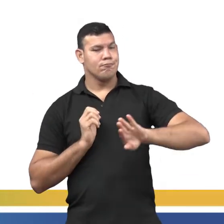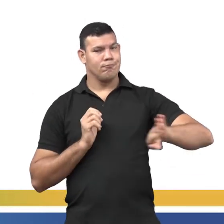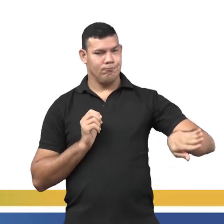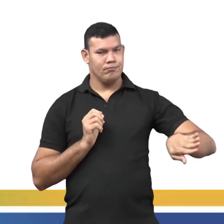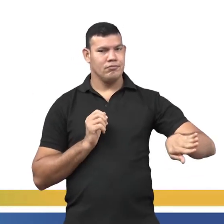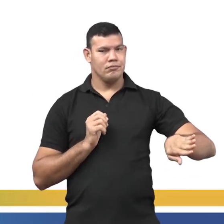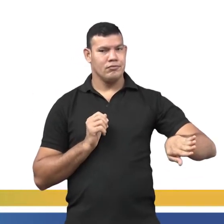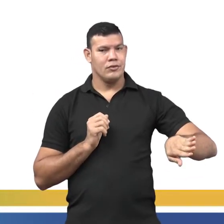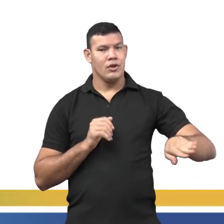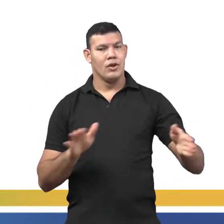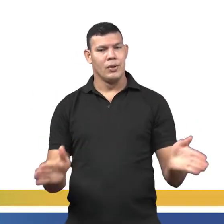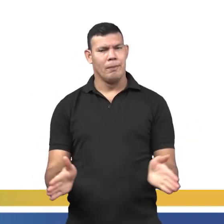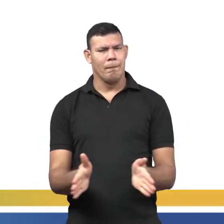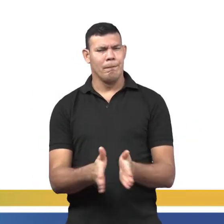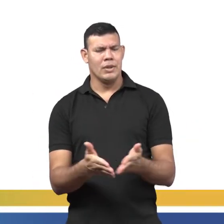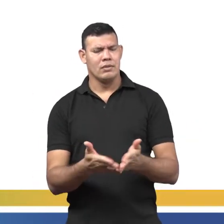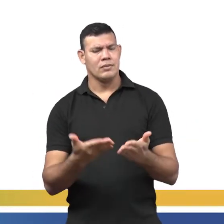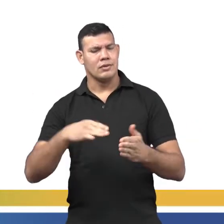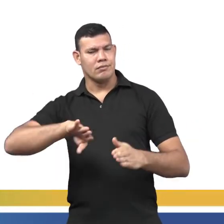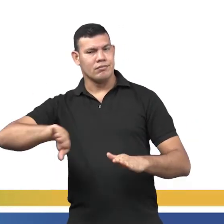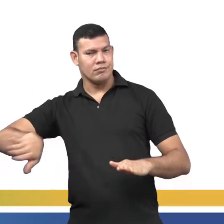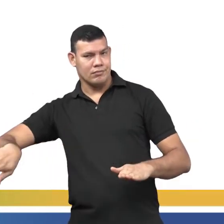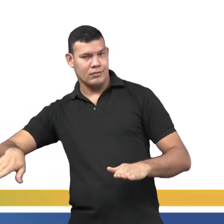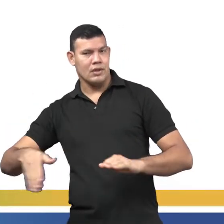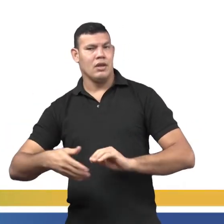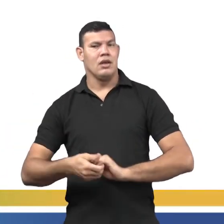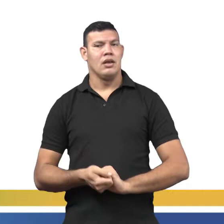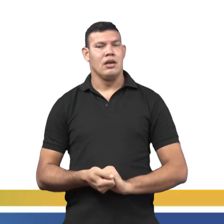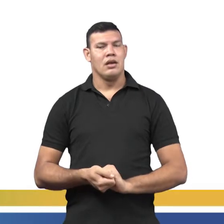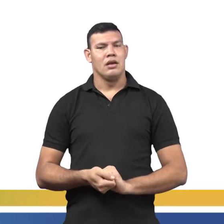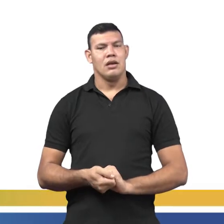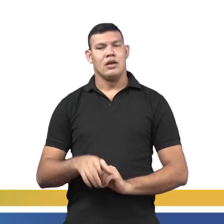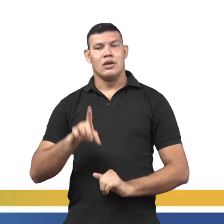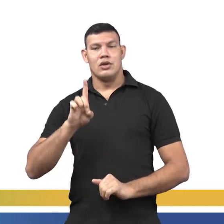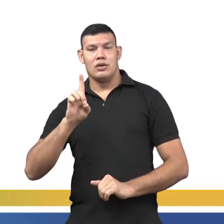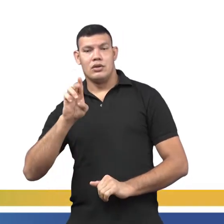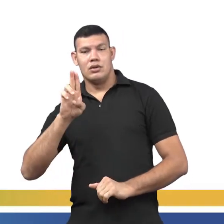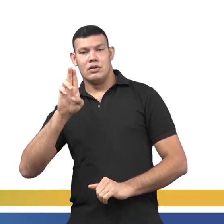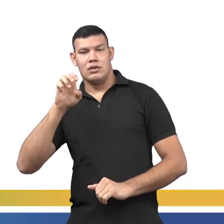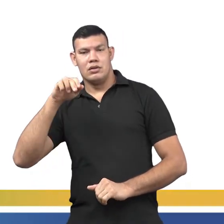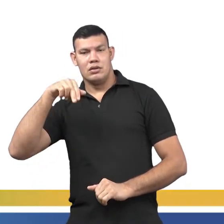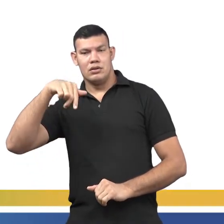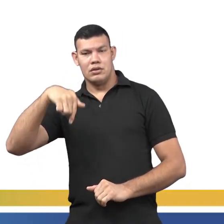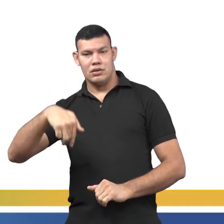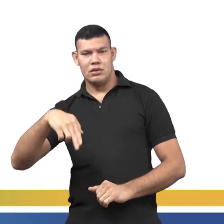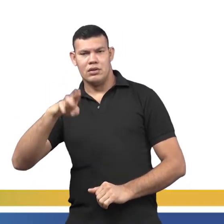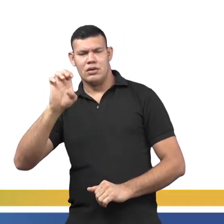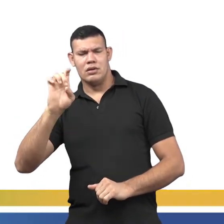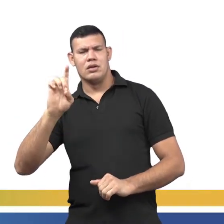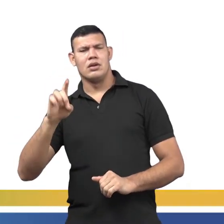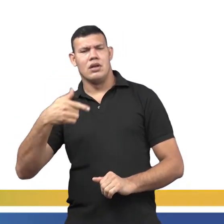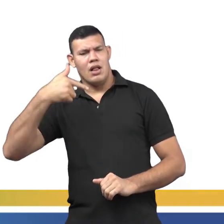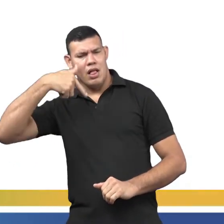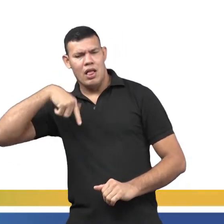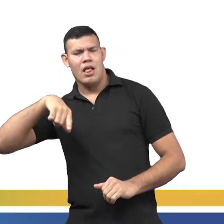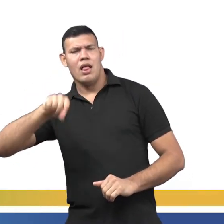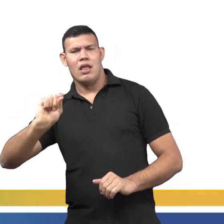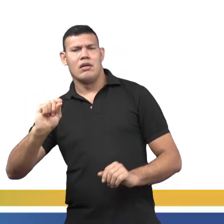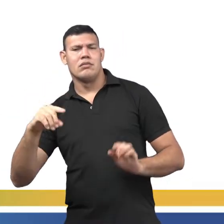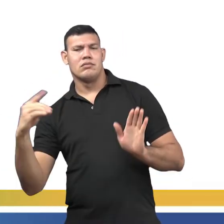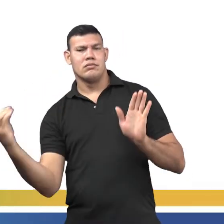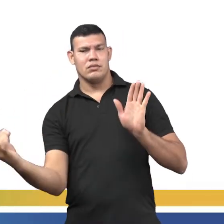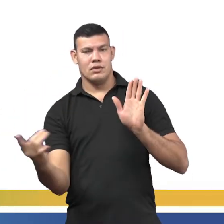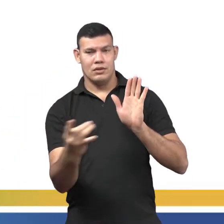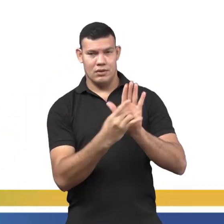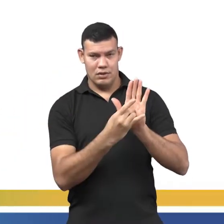divisão das classes mais pobres. Como assim? Bom, o Duque falou que o francês deveria ser língua oficial entre a corte